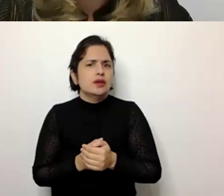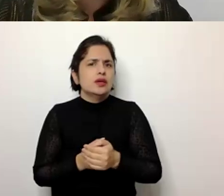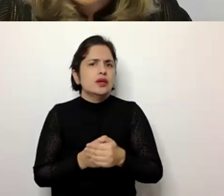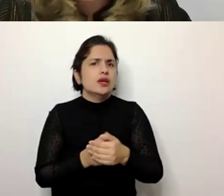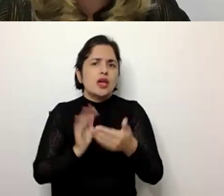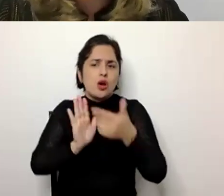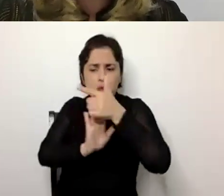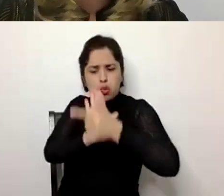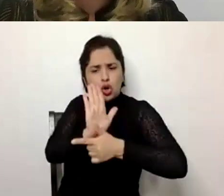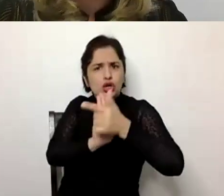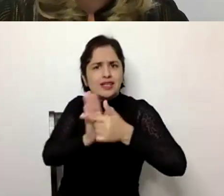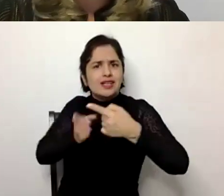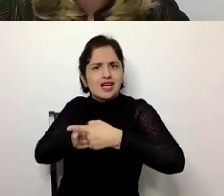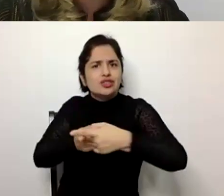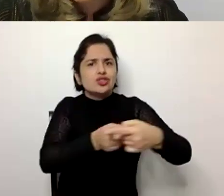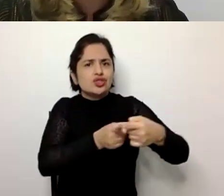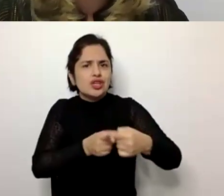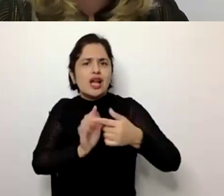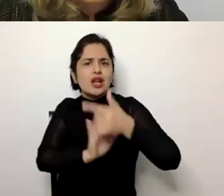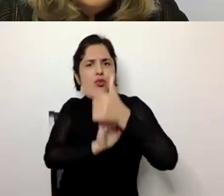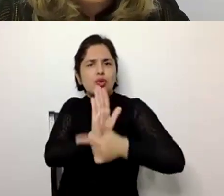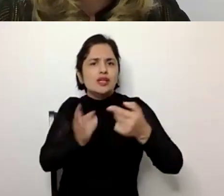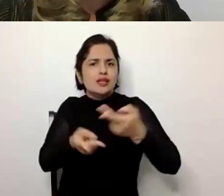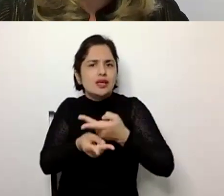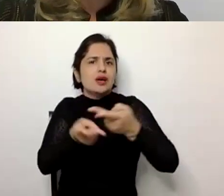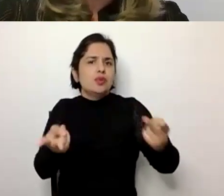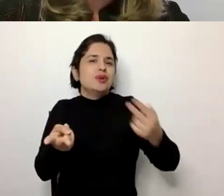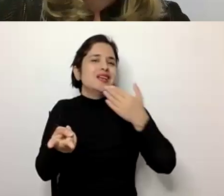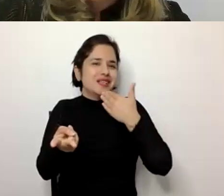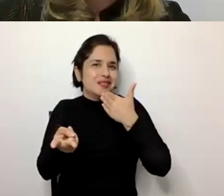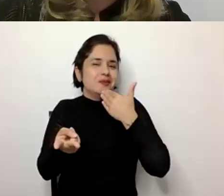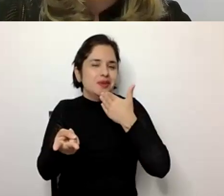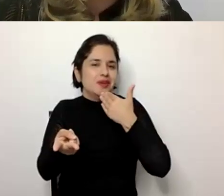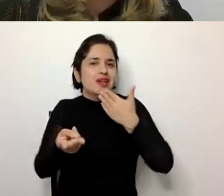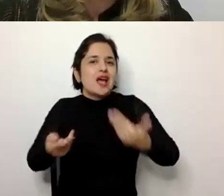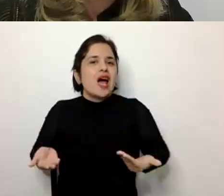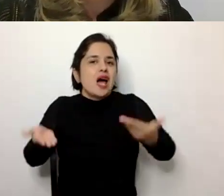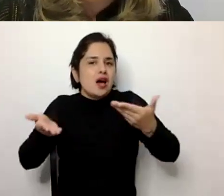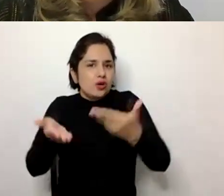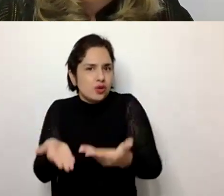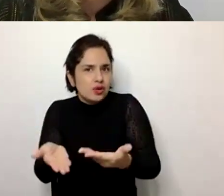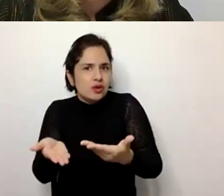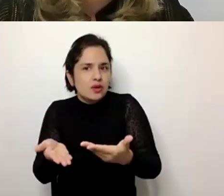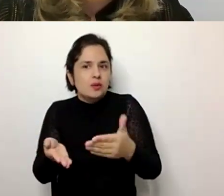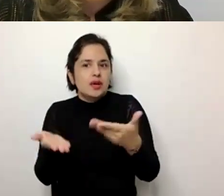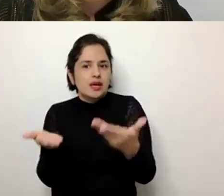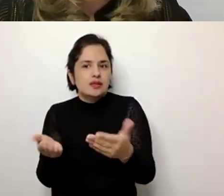políticas sociais, políticas públicas sociais, também têm contribuído para essa